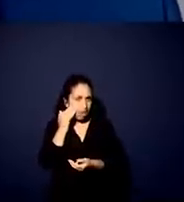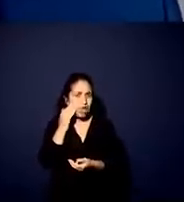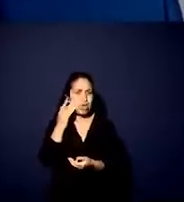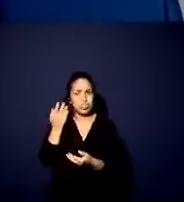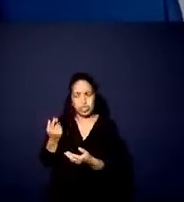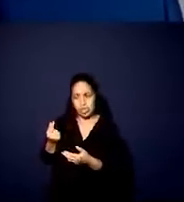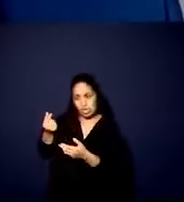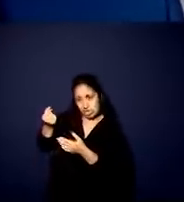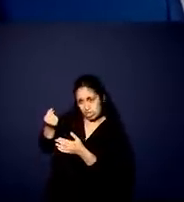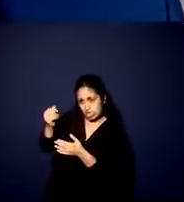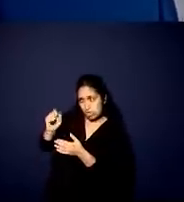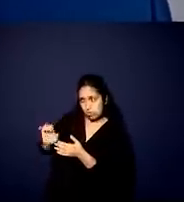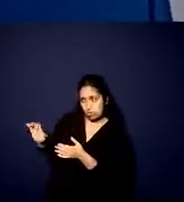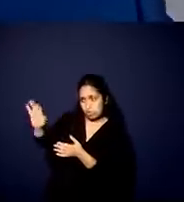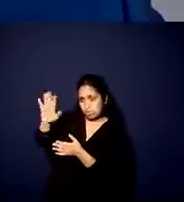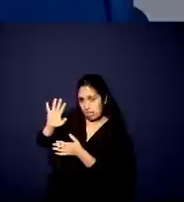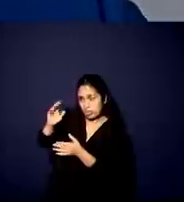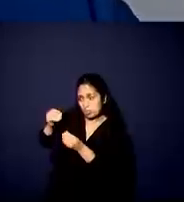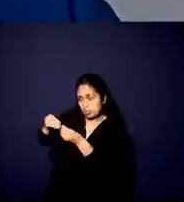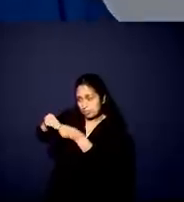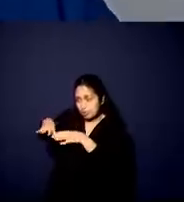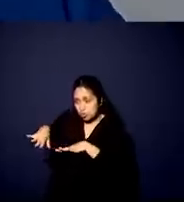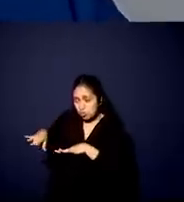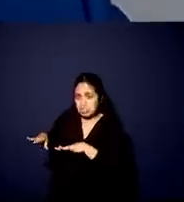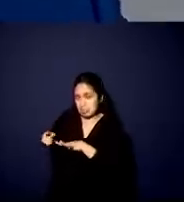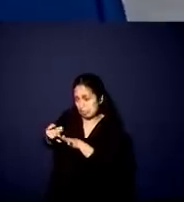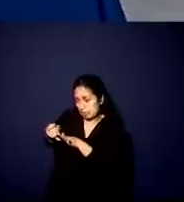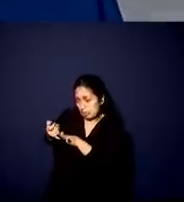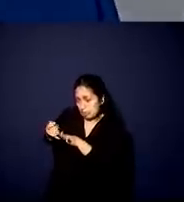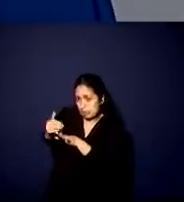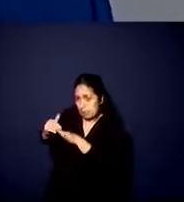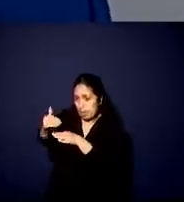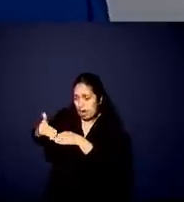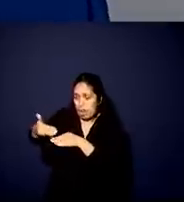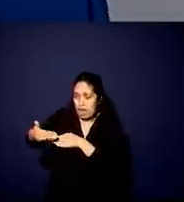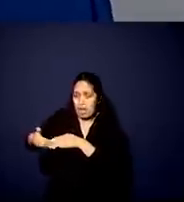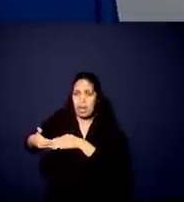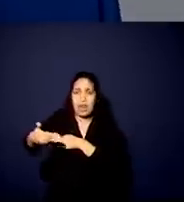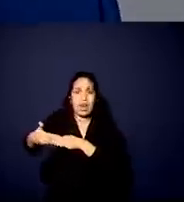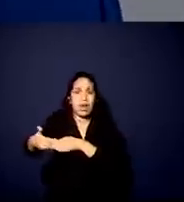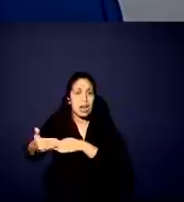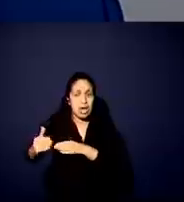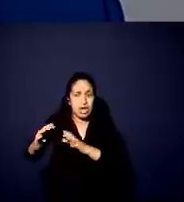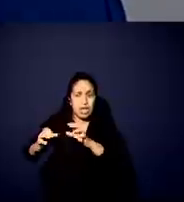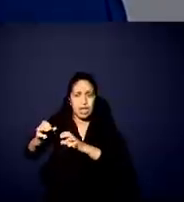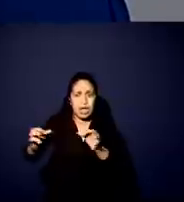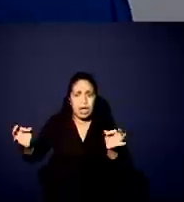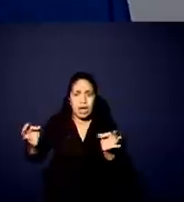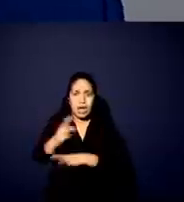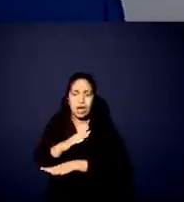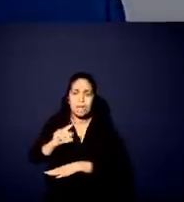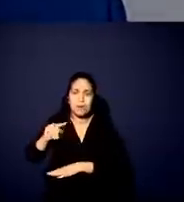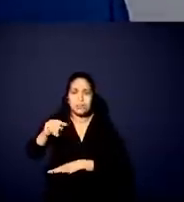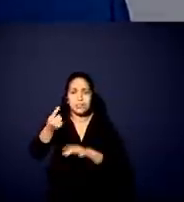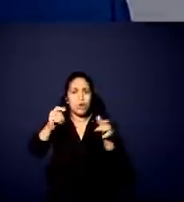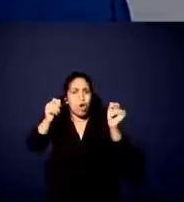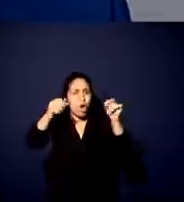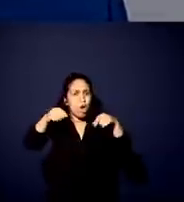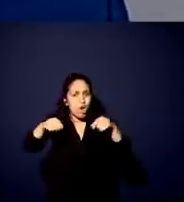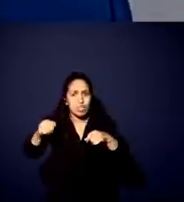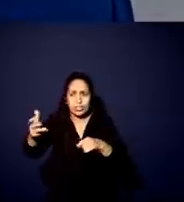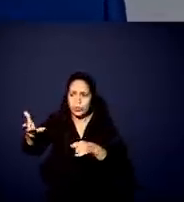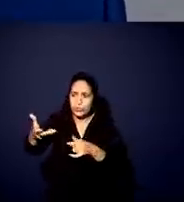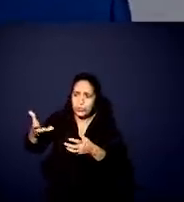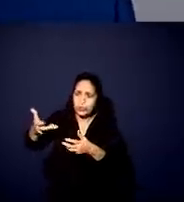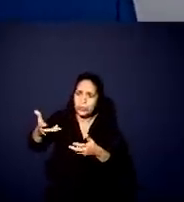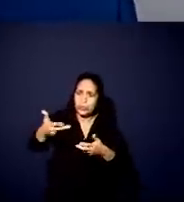receita do Estado no curto prazo, mas a partir do momento que a gente acaba com a guerra fiscal, nós vamos ter uma capacidade muito grande de atração